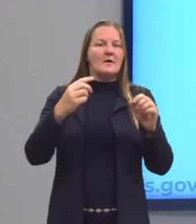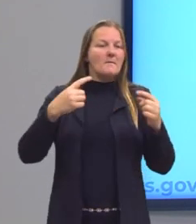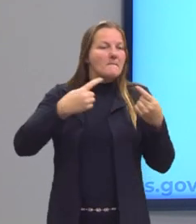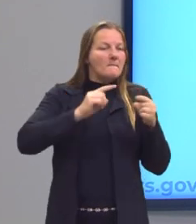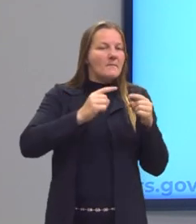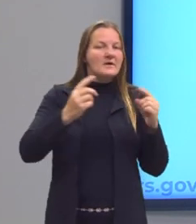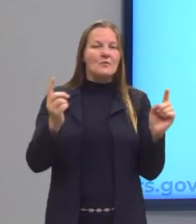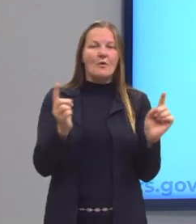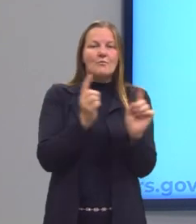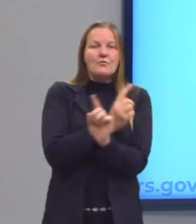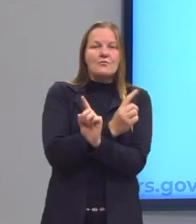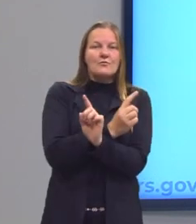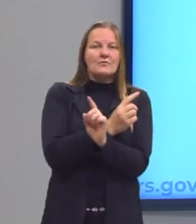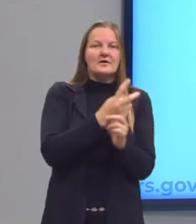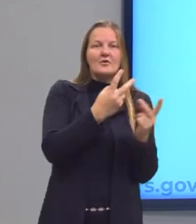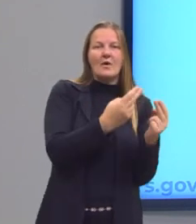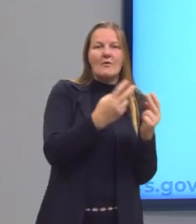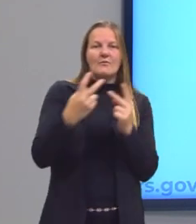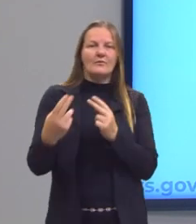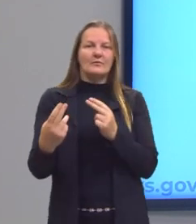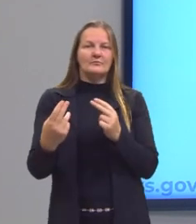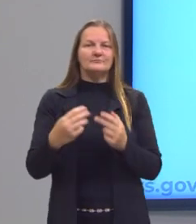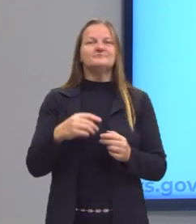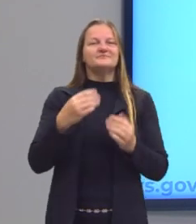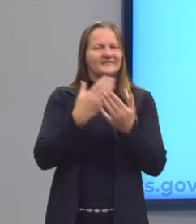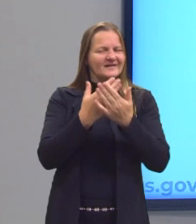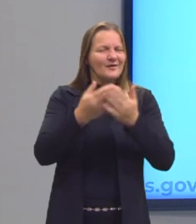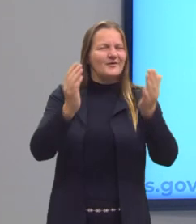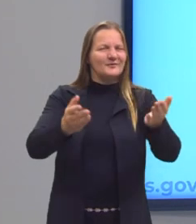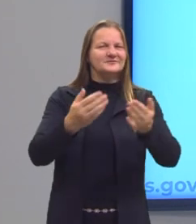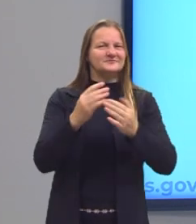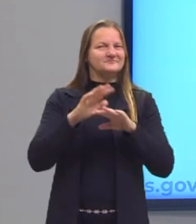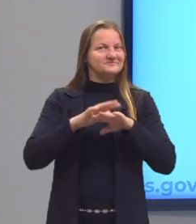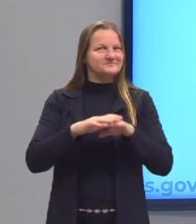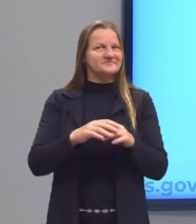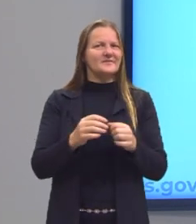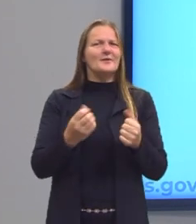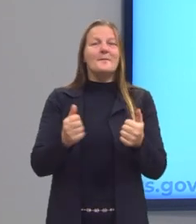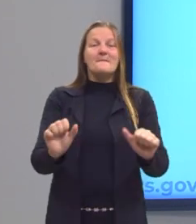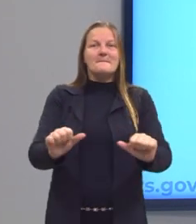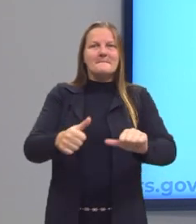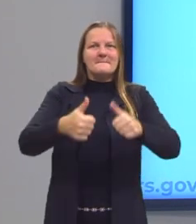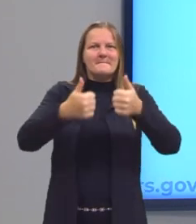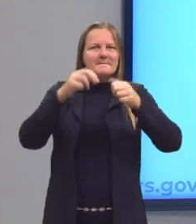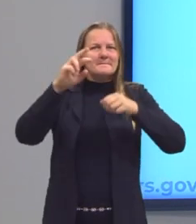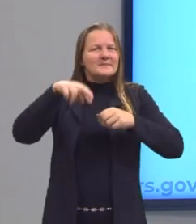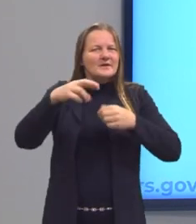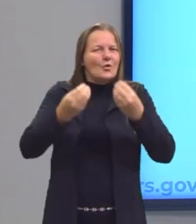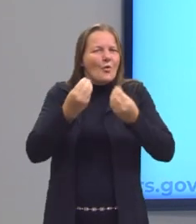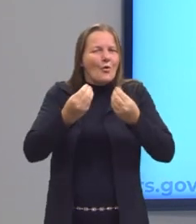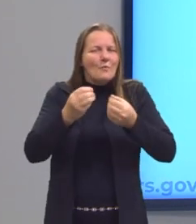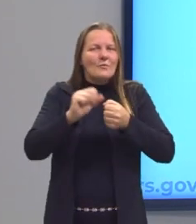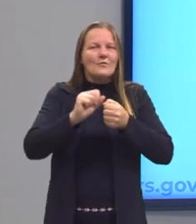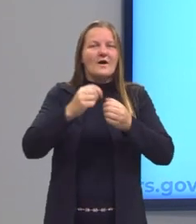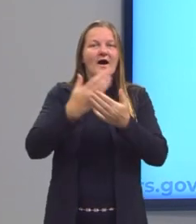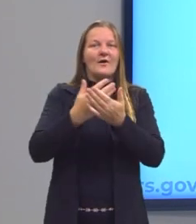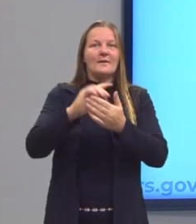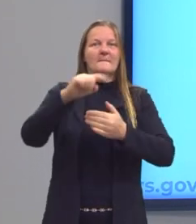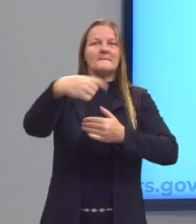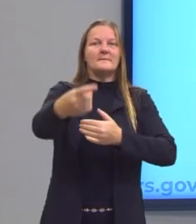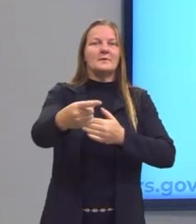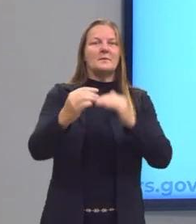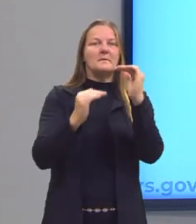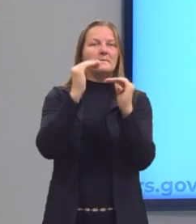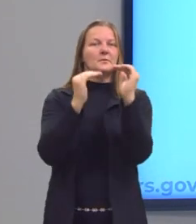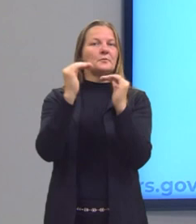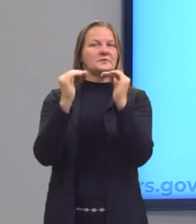mudança na outra. Na aula de hoje nós vamos estudar então melhor a razão, na próxima aula nós vamos estudar